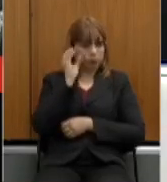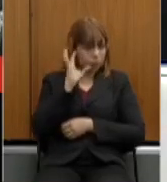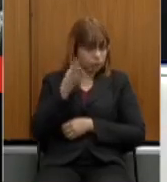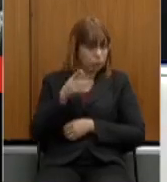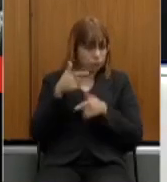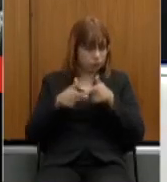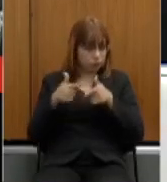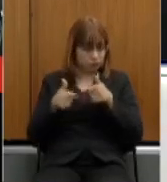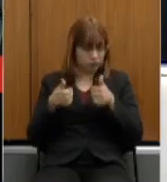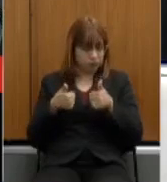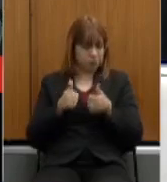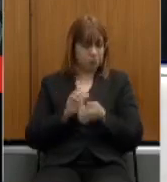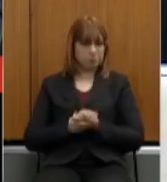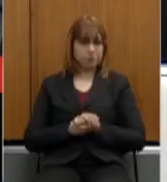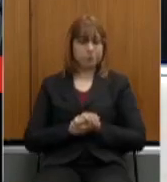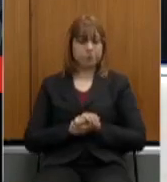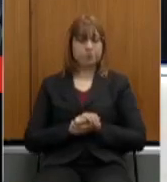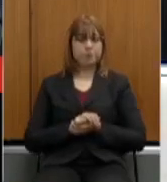esta questão